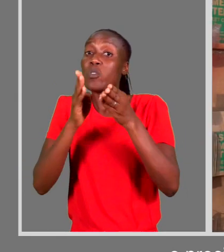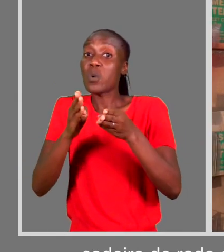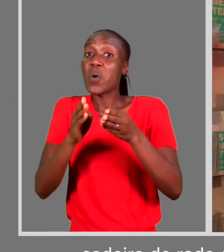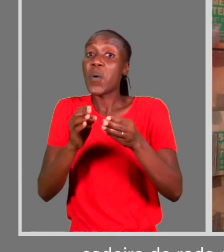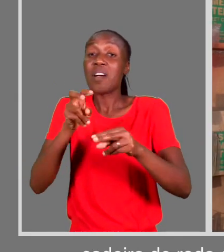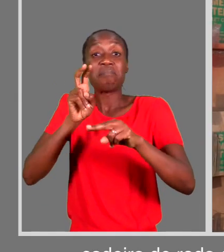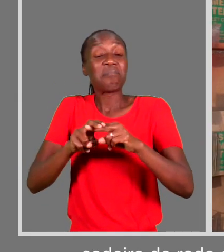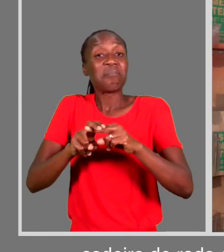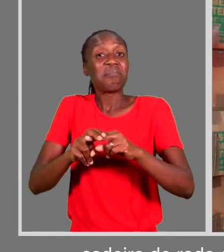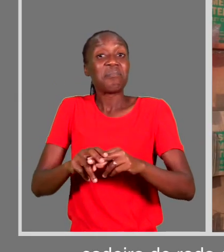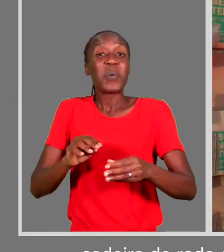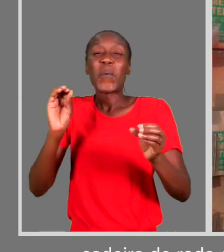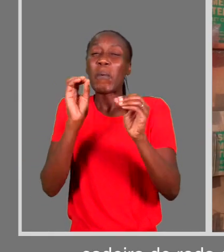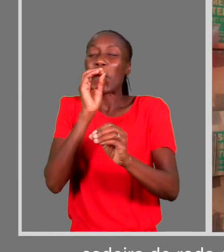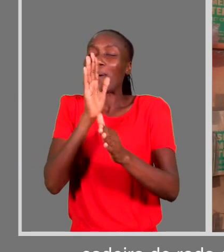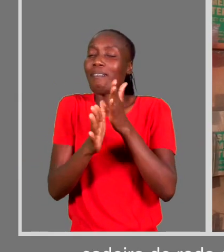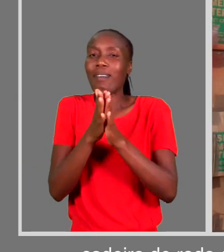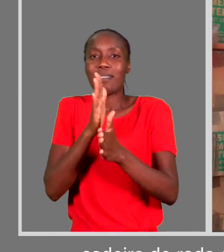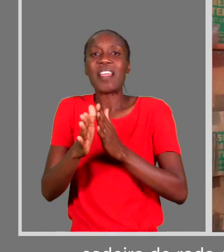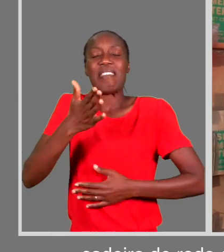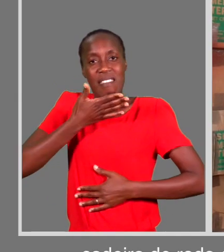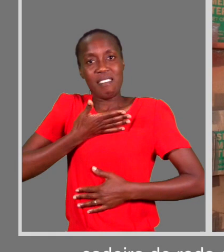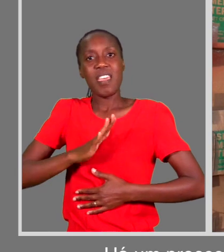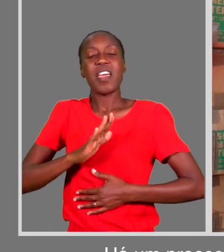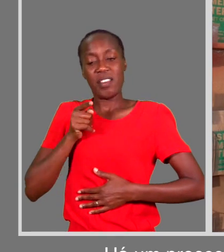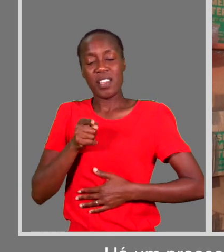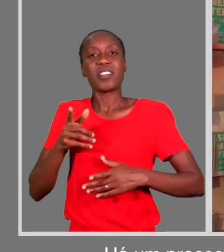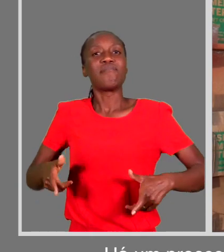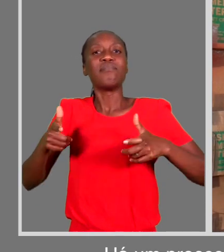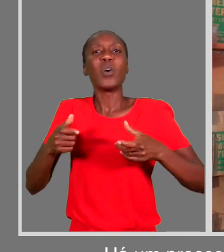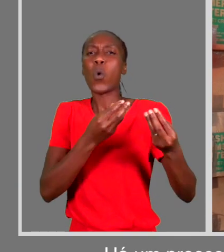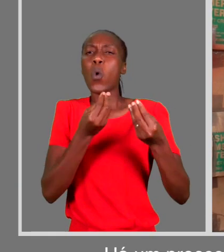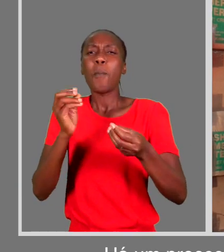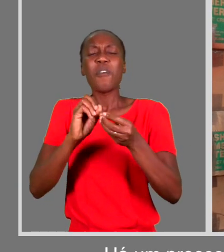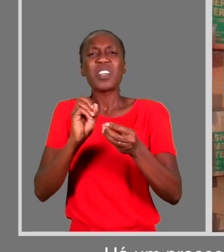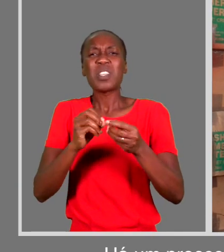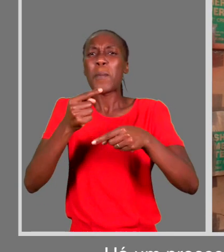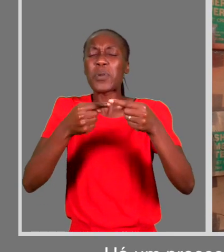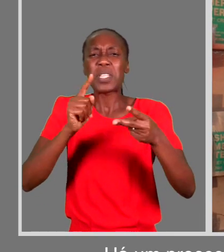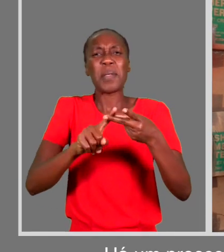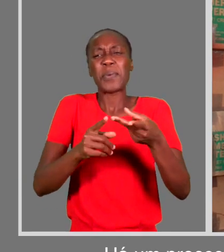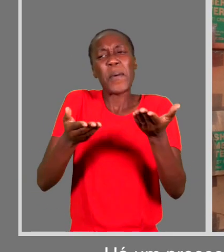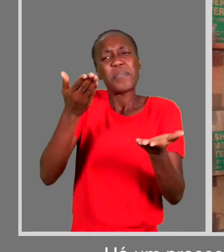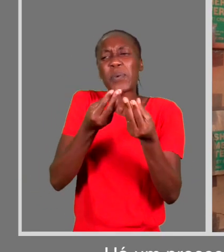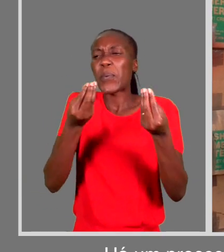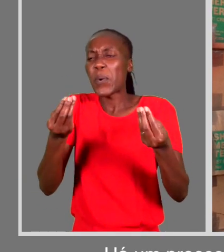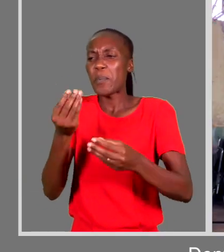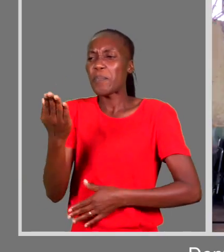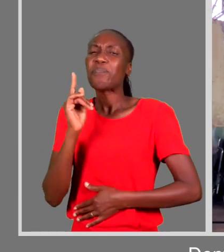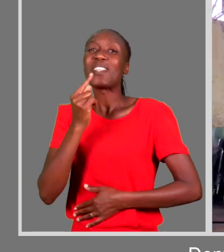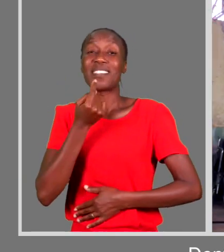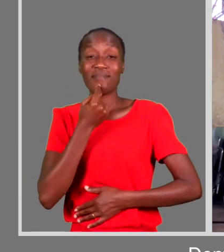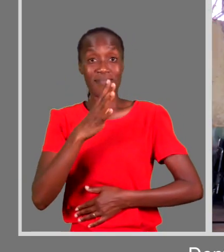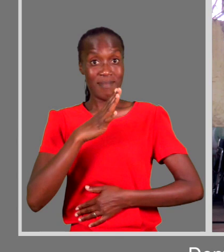têm cadeira de droga e precisam deste meio de compensação? Há um processo? Há uma avaliação? Como é que é feito?